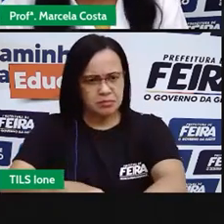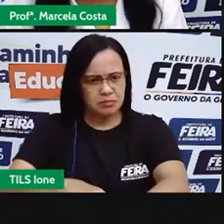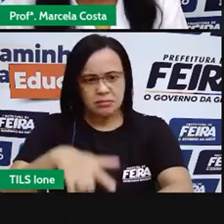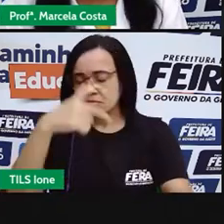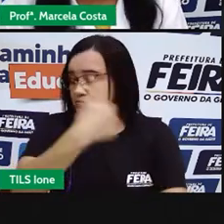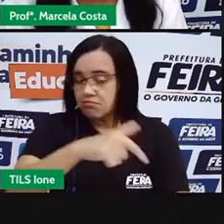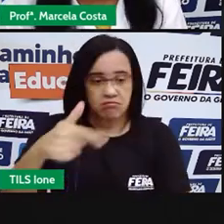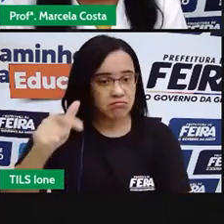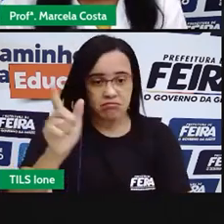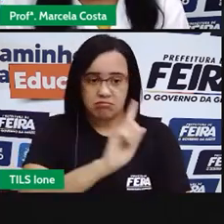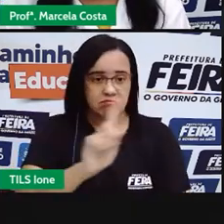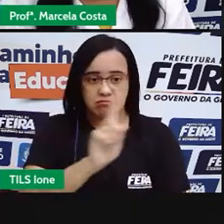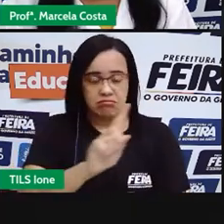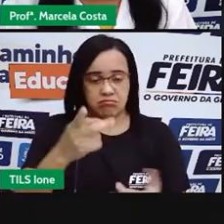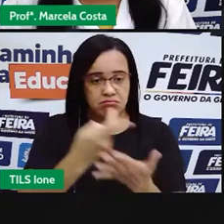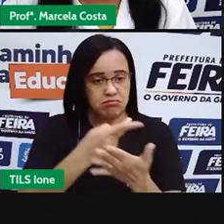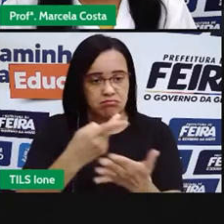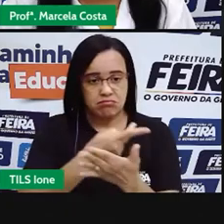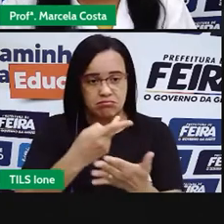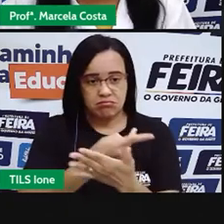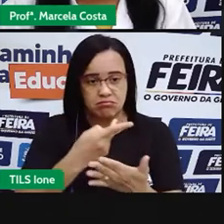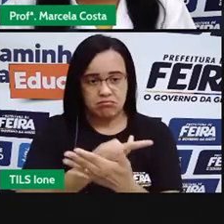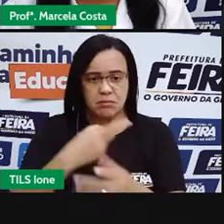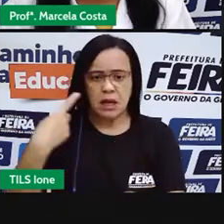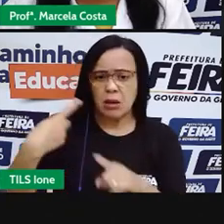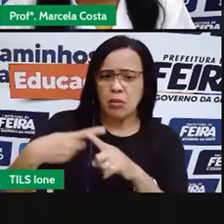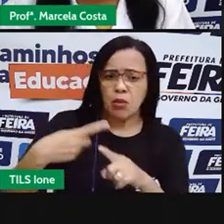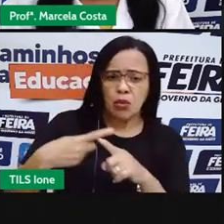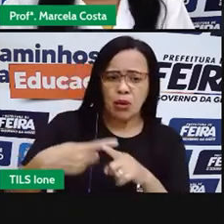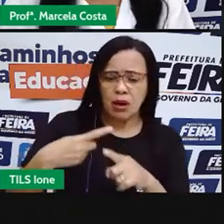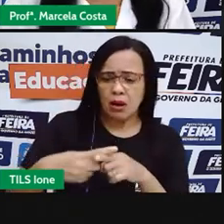chão. Mas por que que não pode?